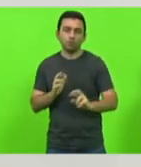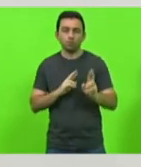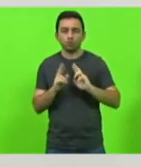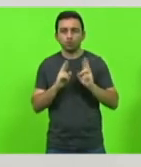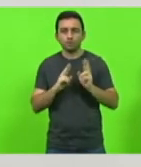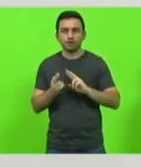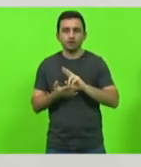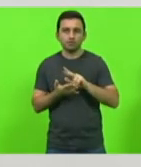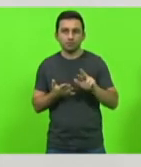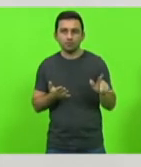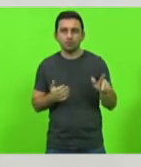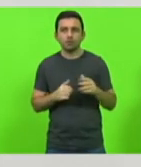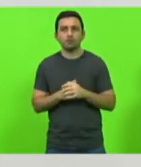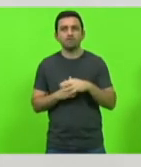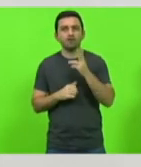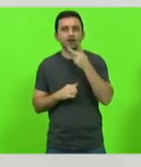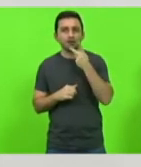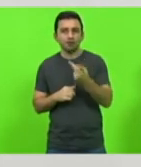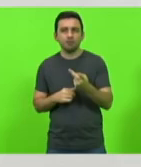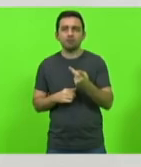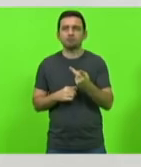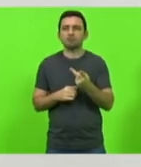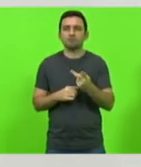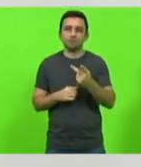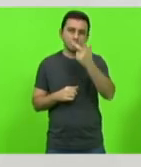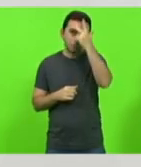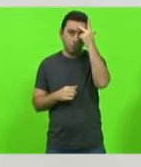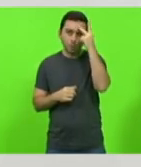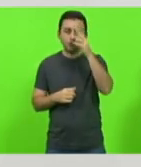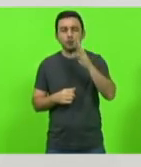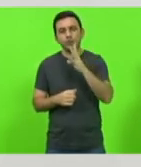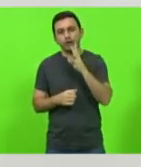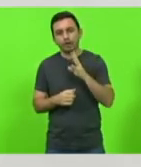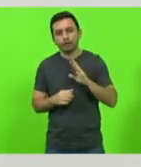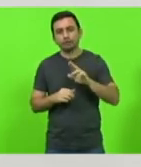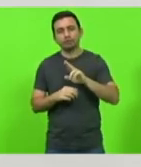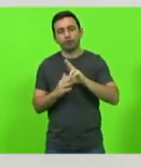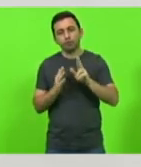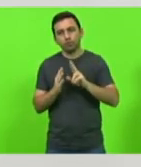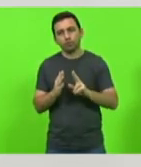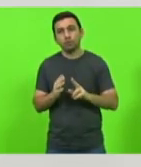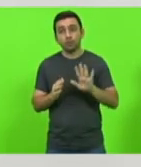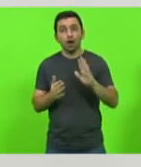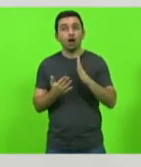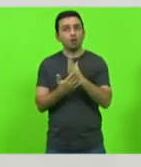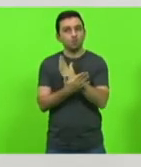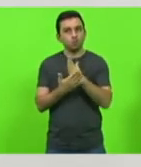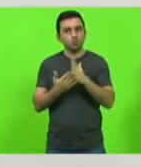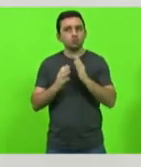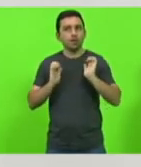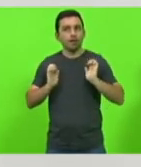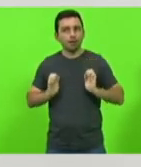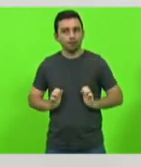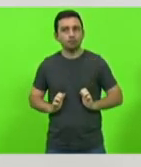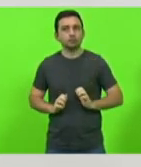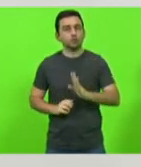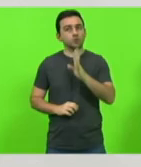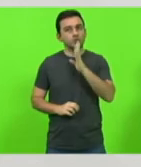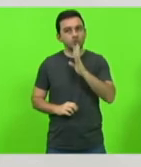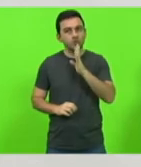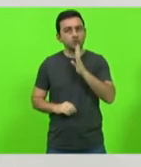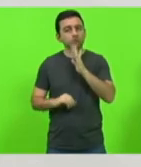fala o nome de 300 e poucas pessoas que não conhecem mas tem uns que vem aqui com ética e conhecimento de causa